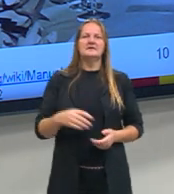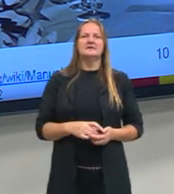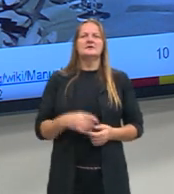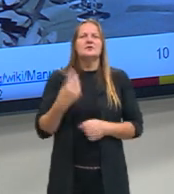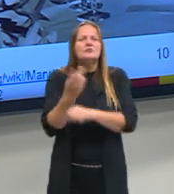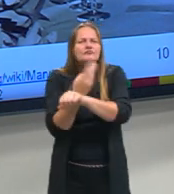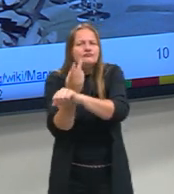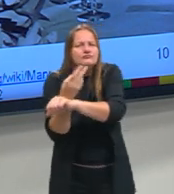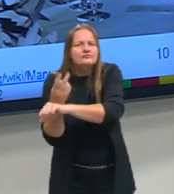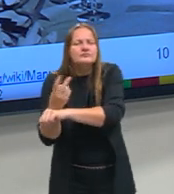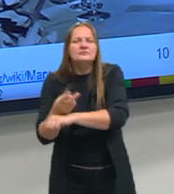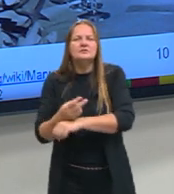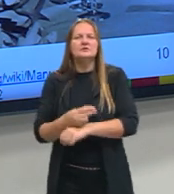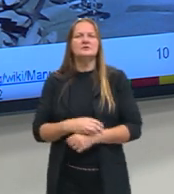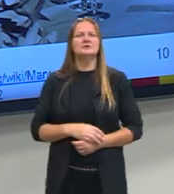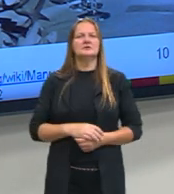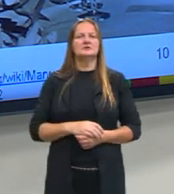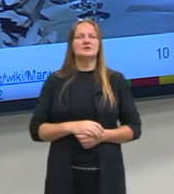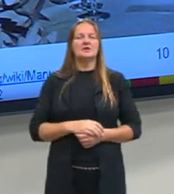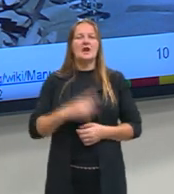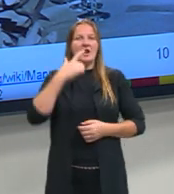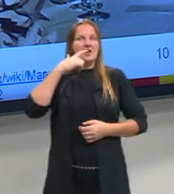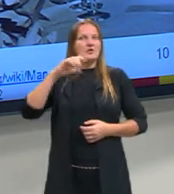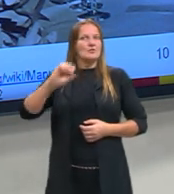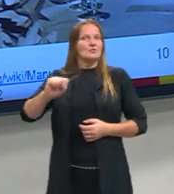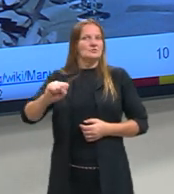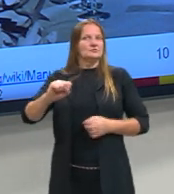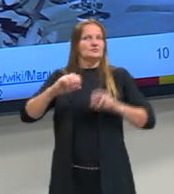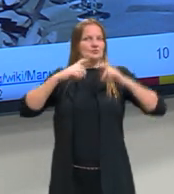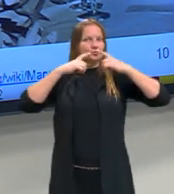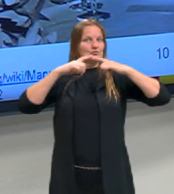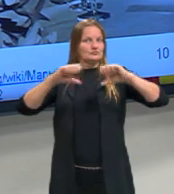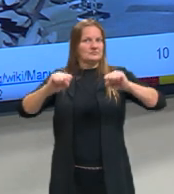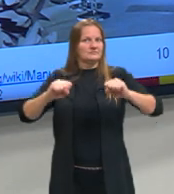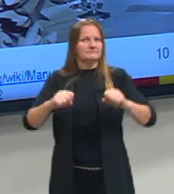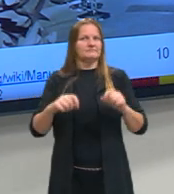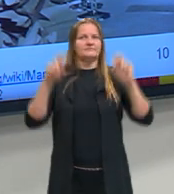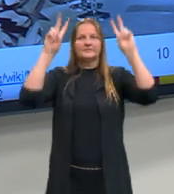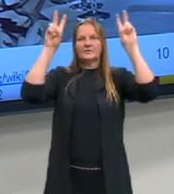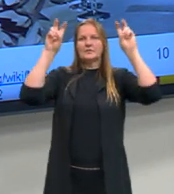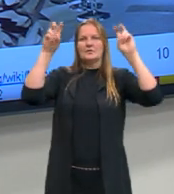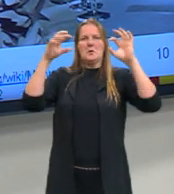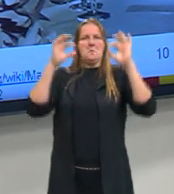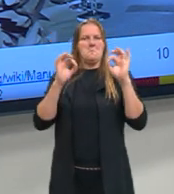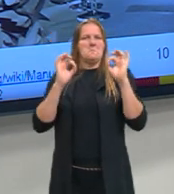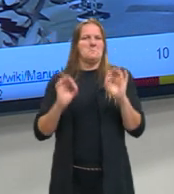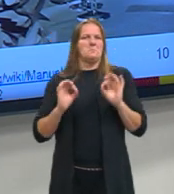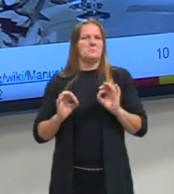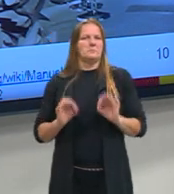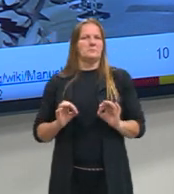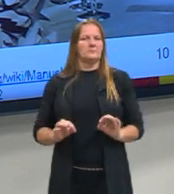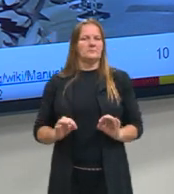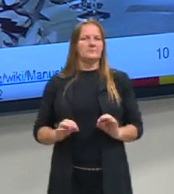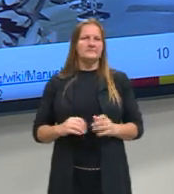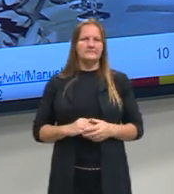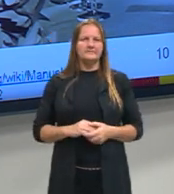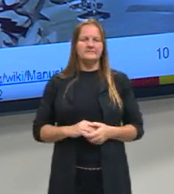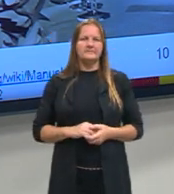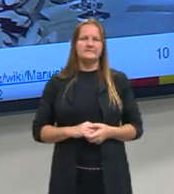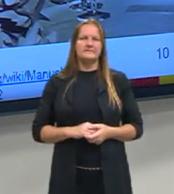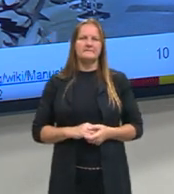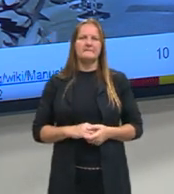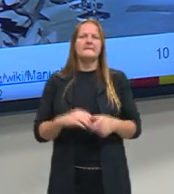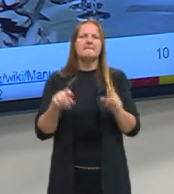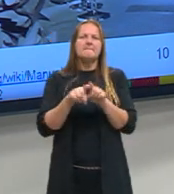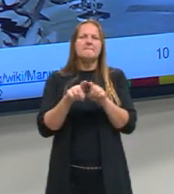buscam esse preciosismo linguístico de todas as falas, entre aspas, corretas de acordo com a gramática, a